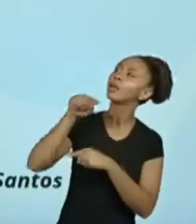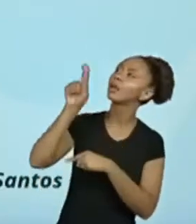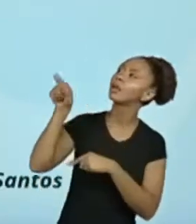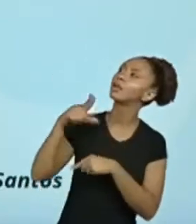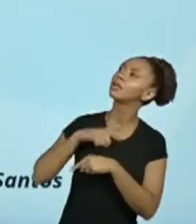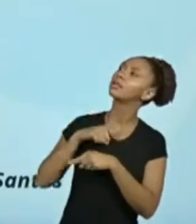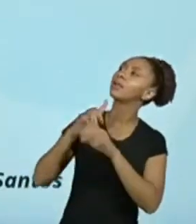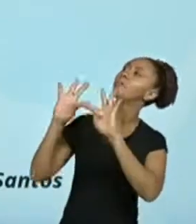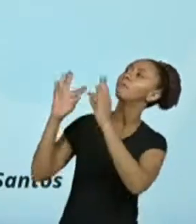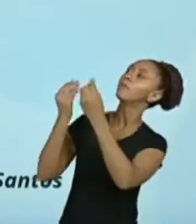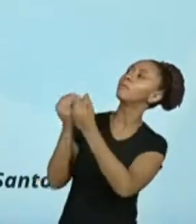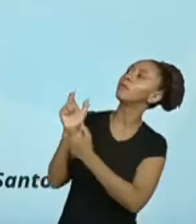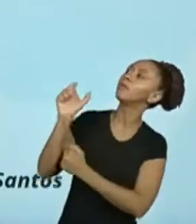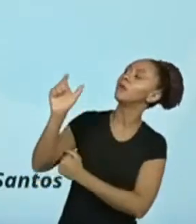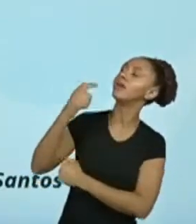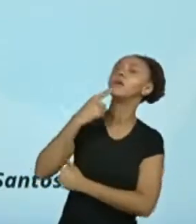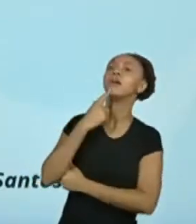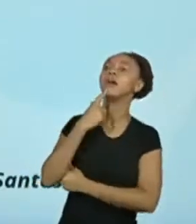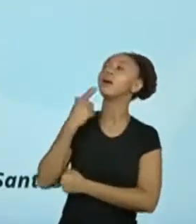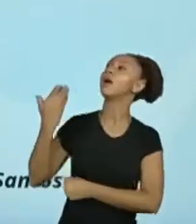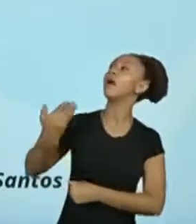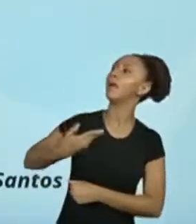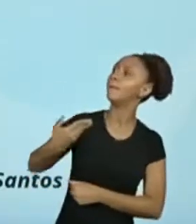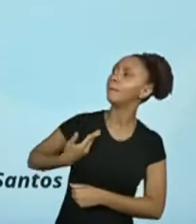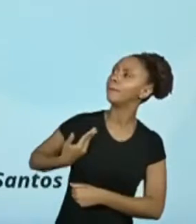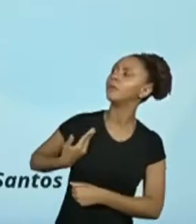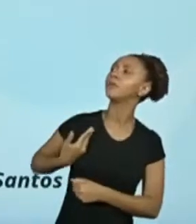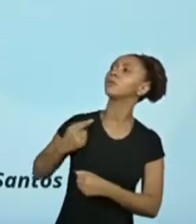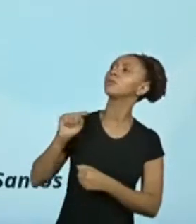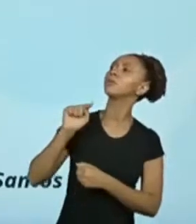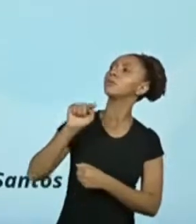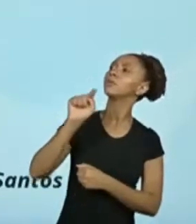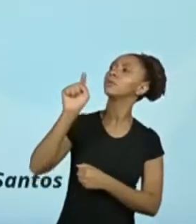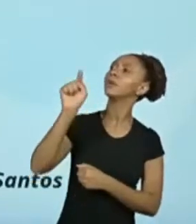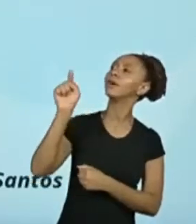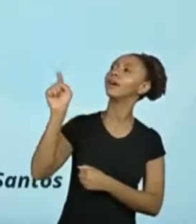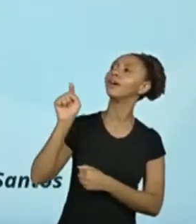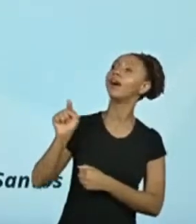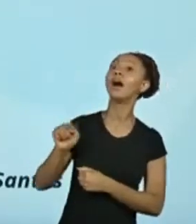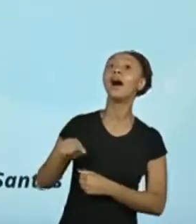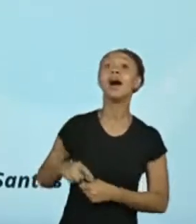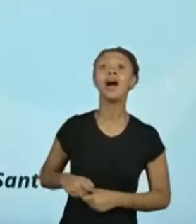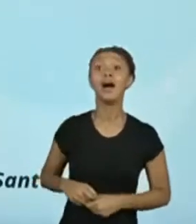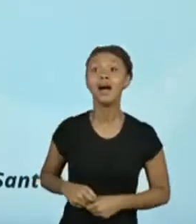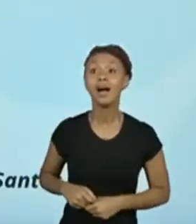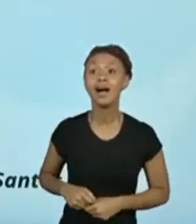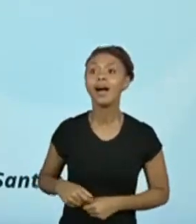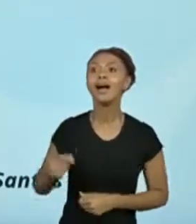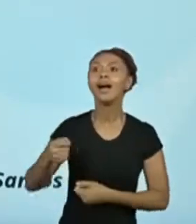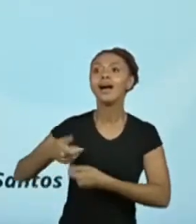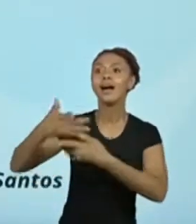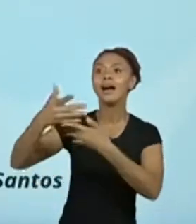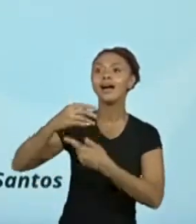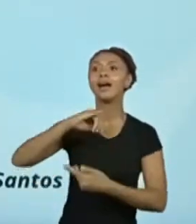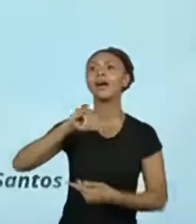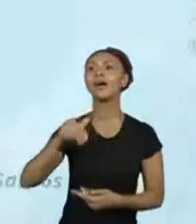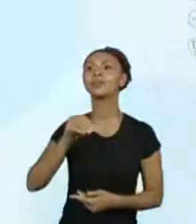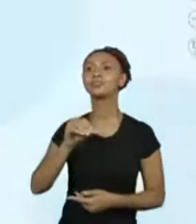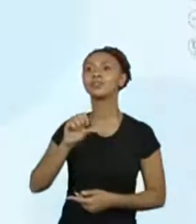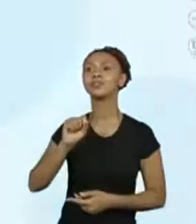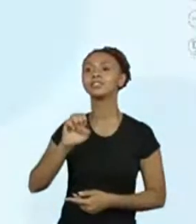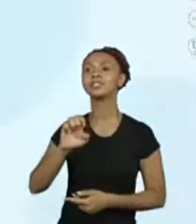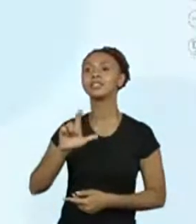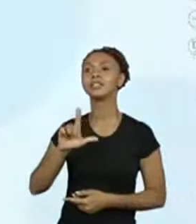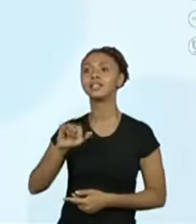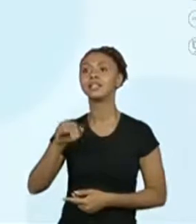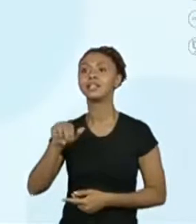família. Tem. Amigos. Olha, a pro Joselina colocou que as